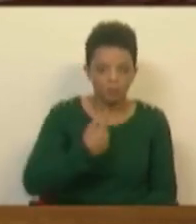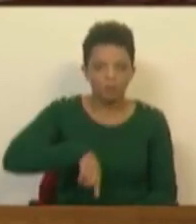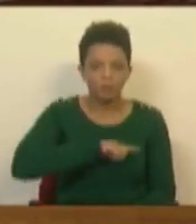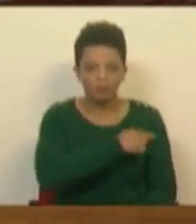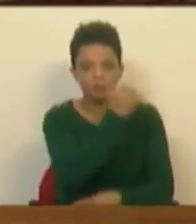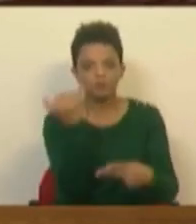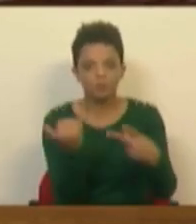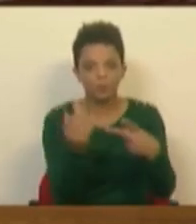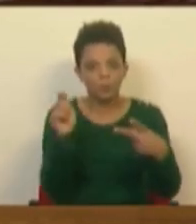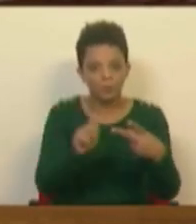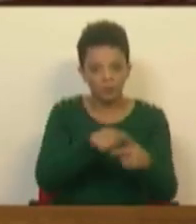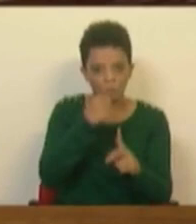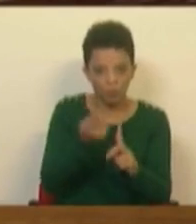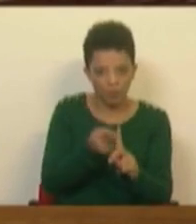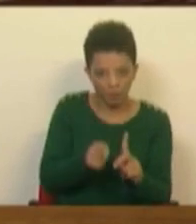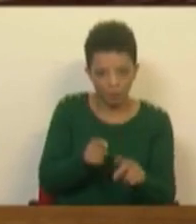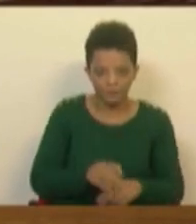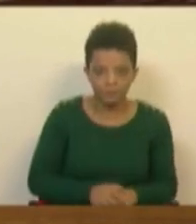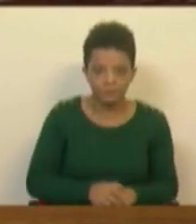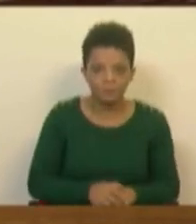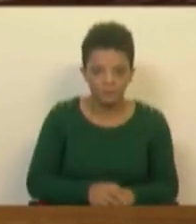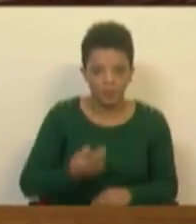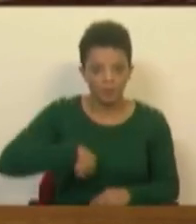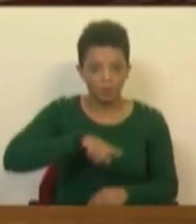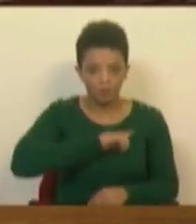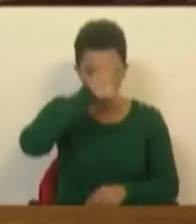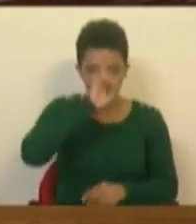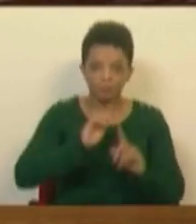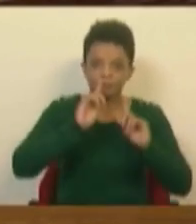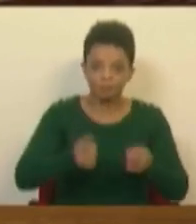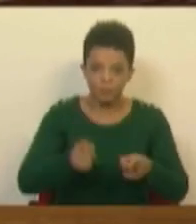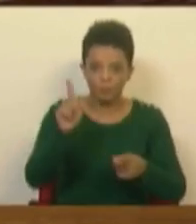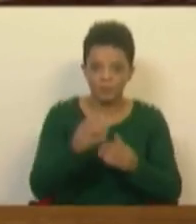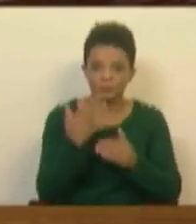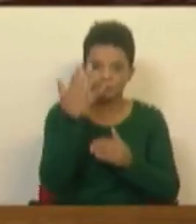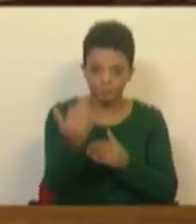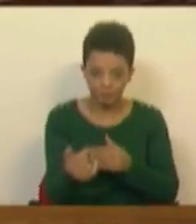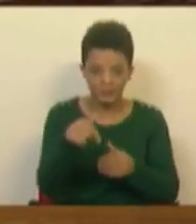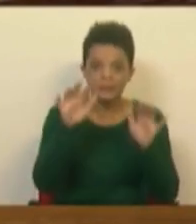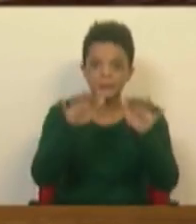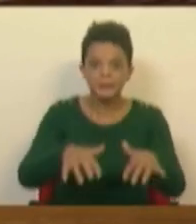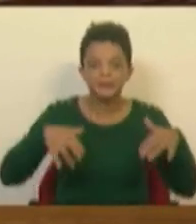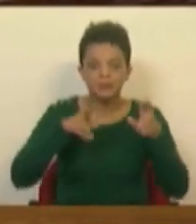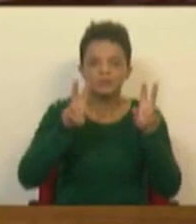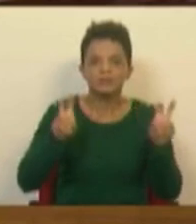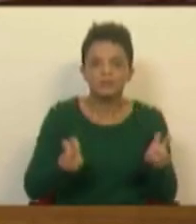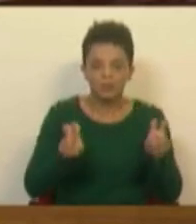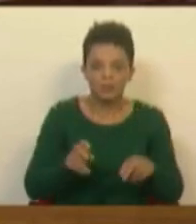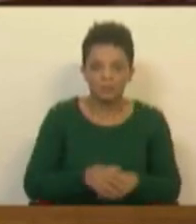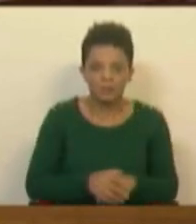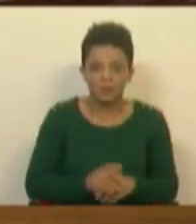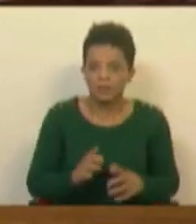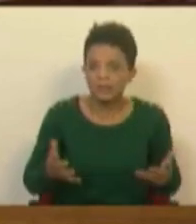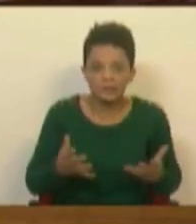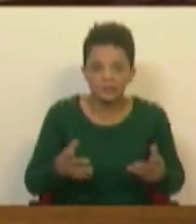segundo mês do ano. A partir do momento em que tomámos posse, no mês seguinte, nesta Assembleia, o tema do dia já